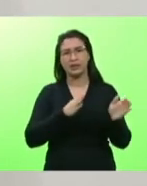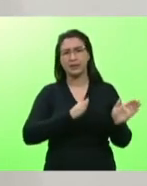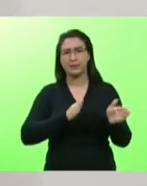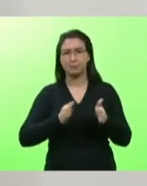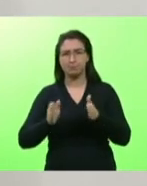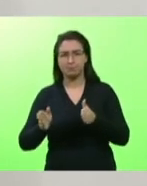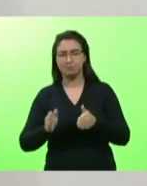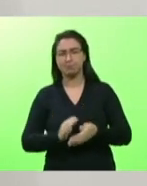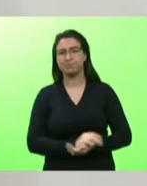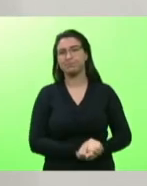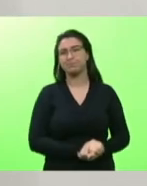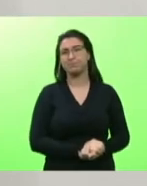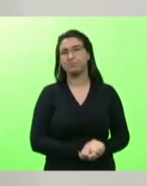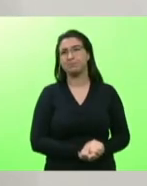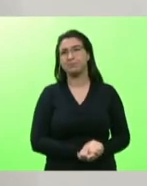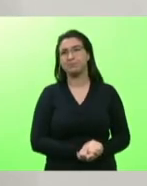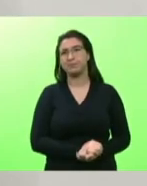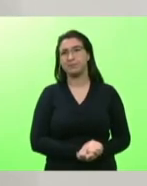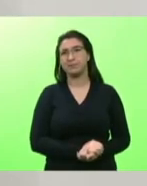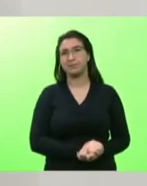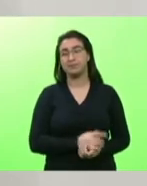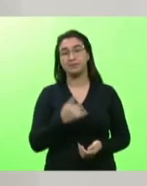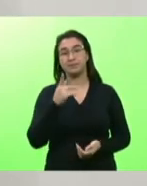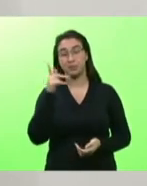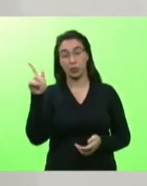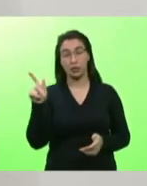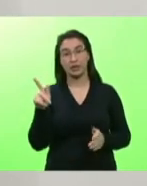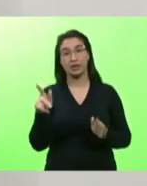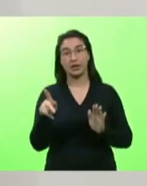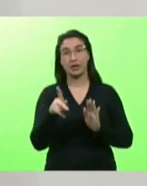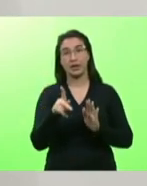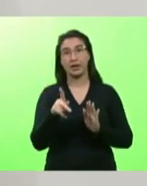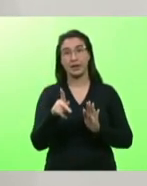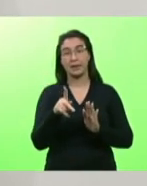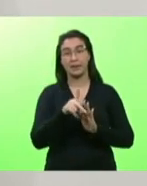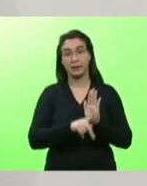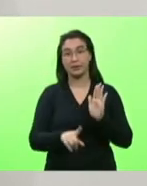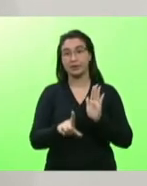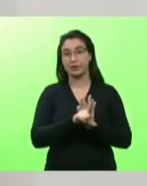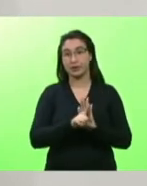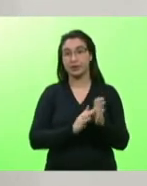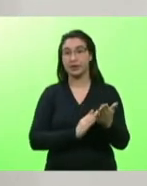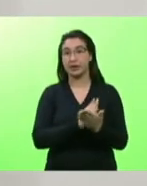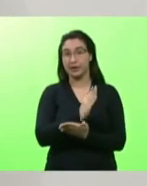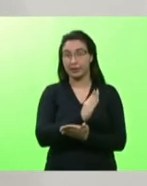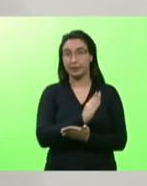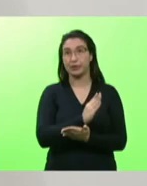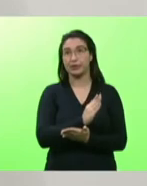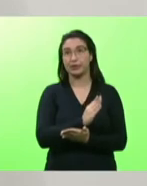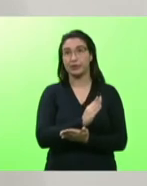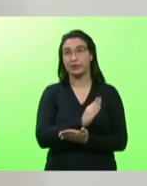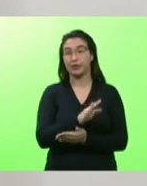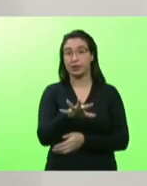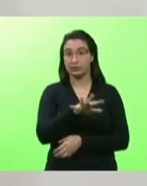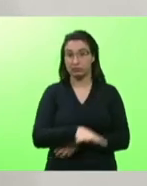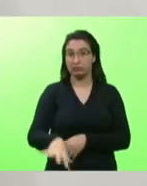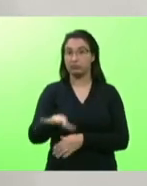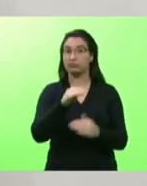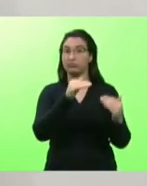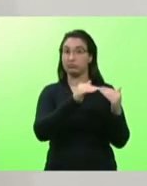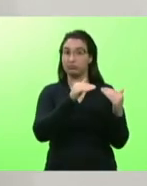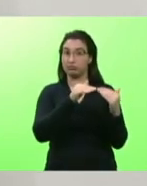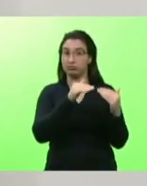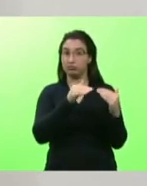então essa outra medida provisória que nós medida provisória não projeto de lei aprovado e consensuado pelas